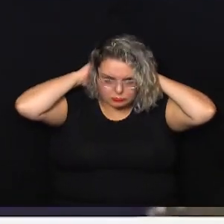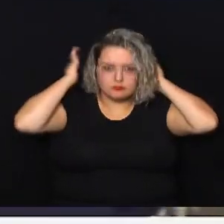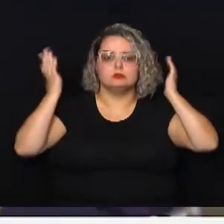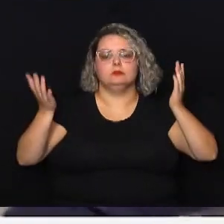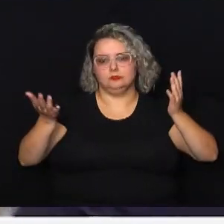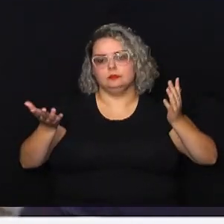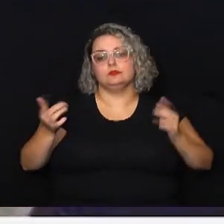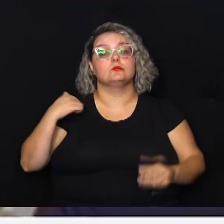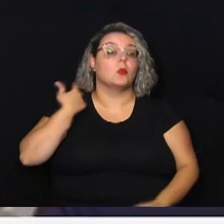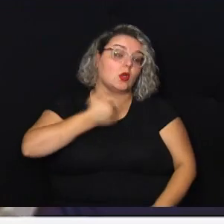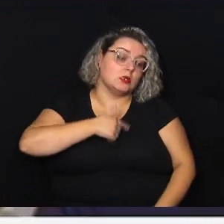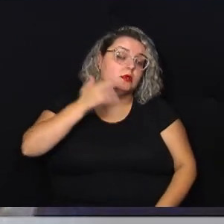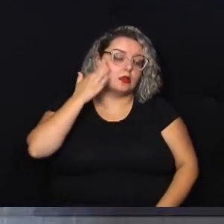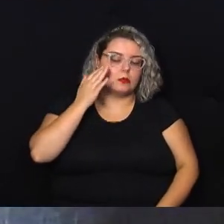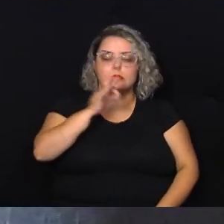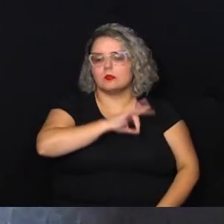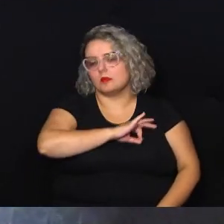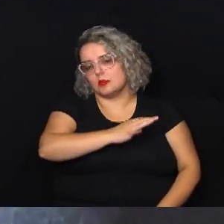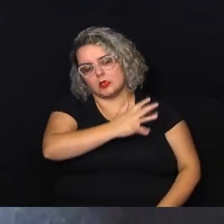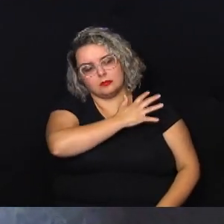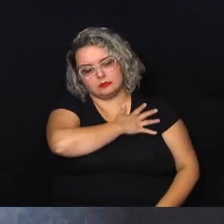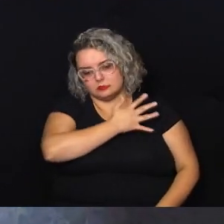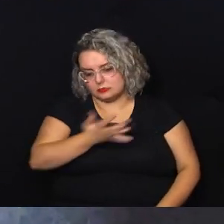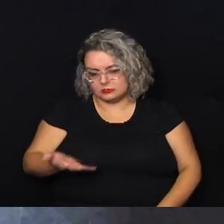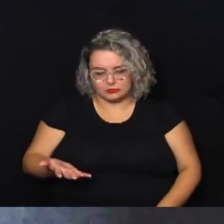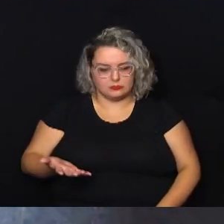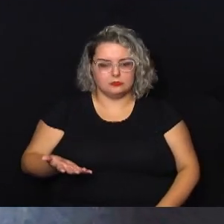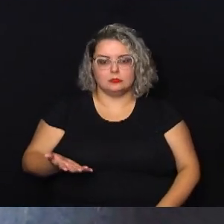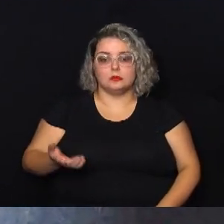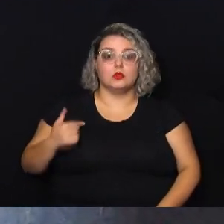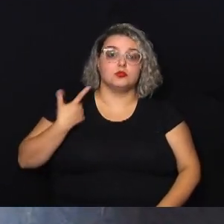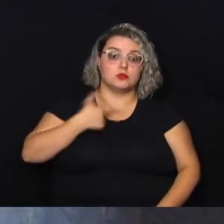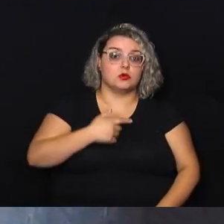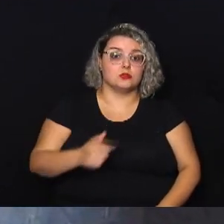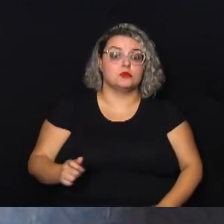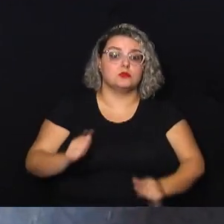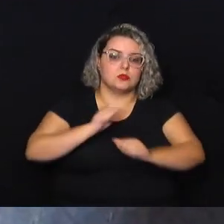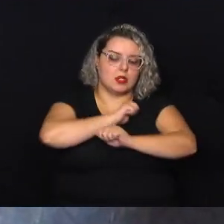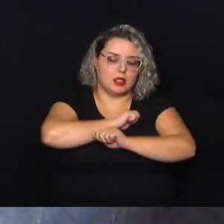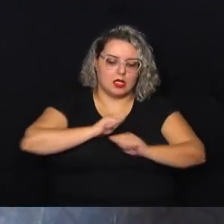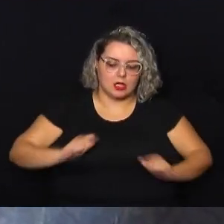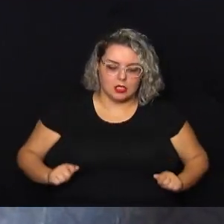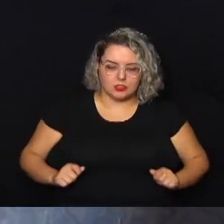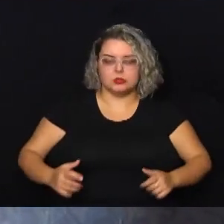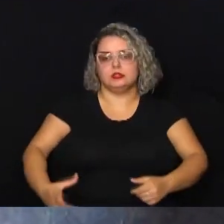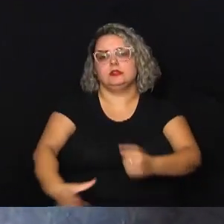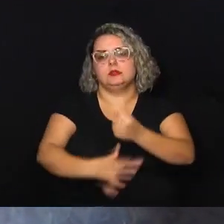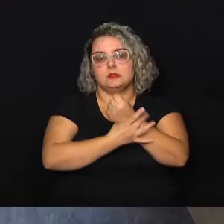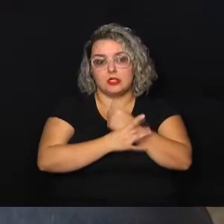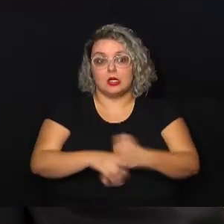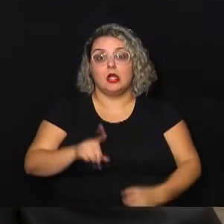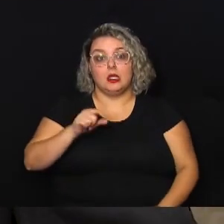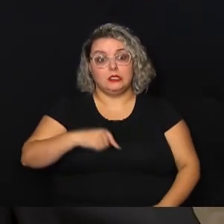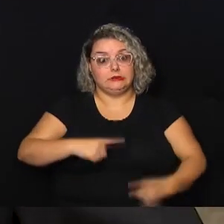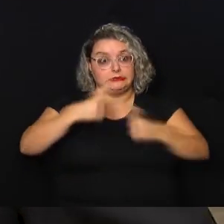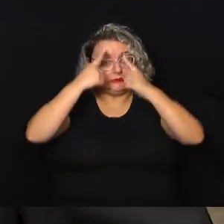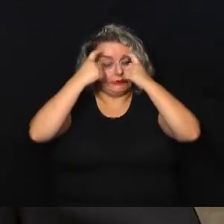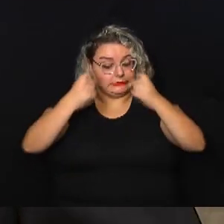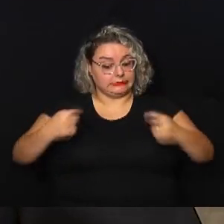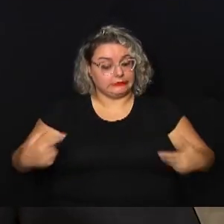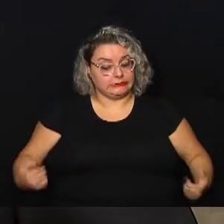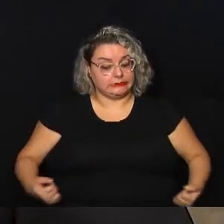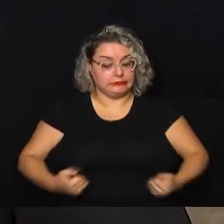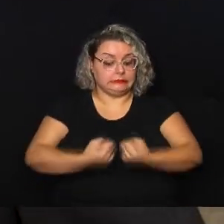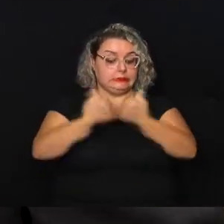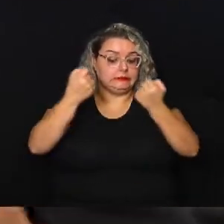A gente sabe que a nossa polícia militar, nossos agentes de segurança são muito violentos Os conflitos têm